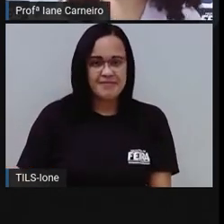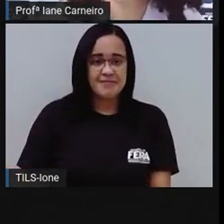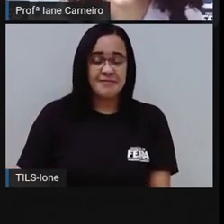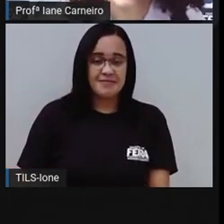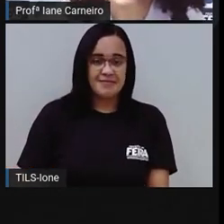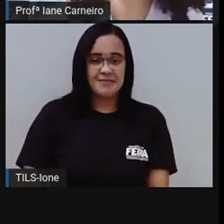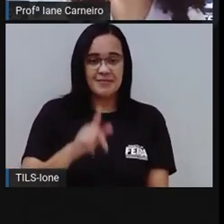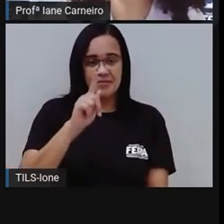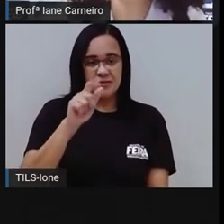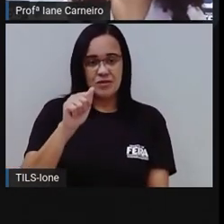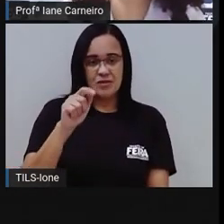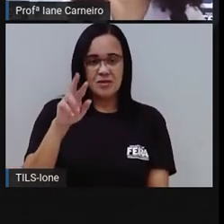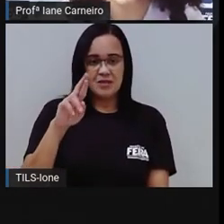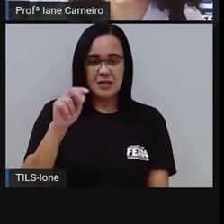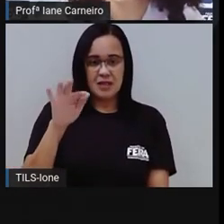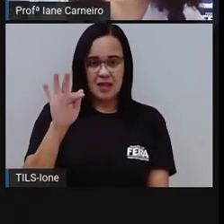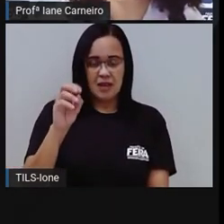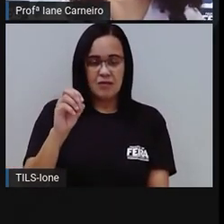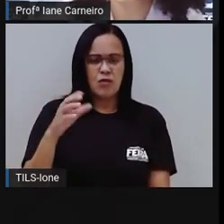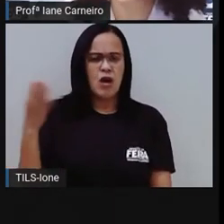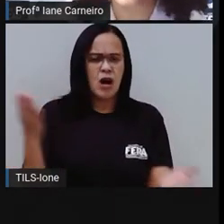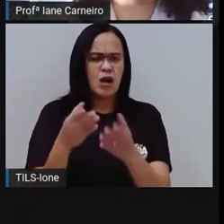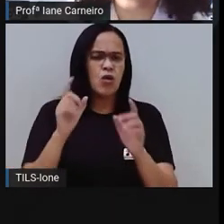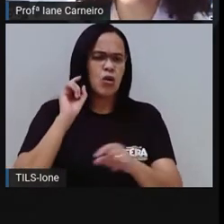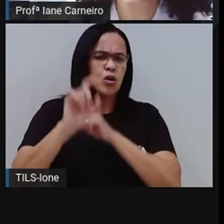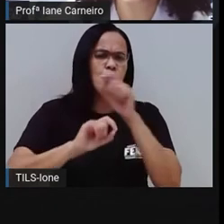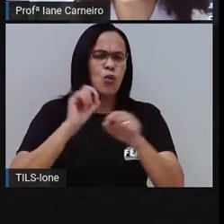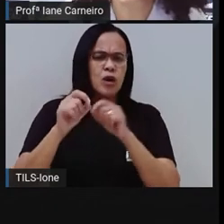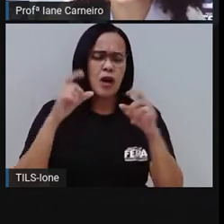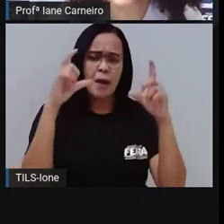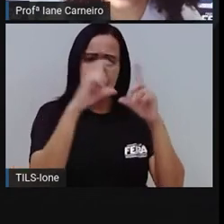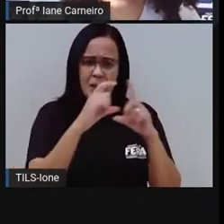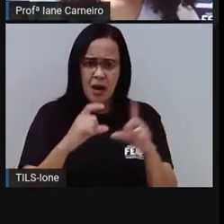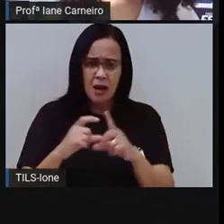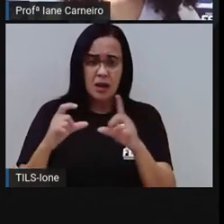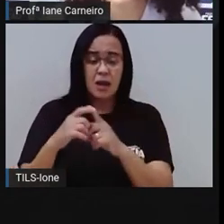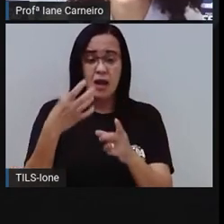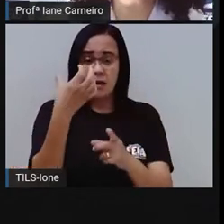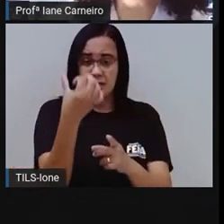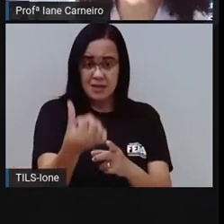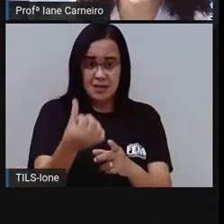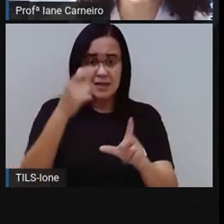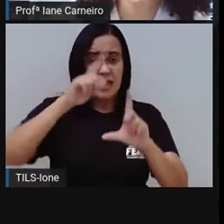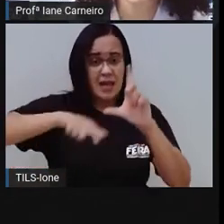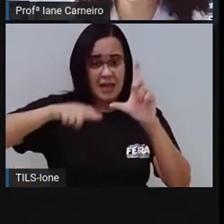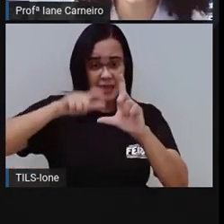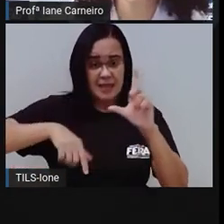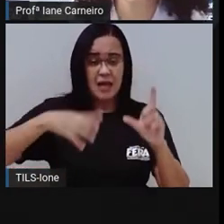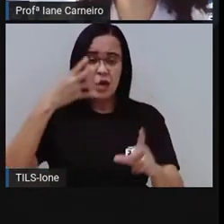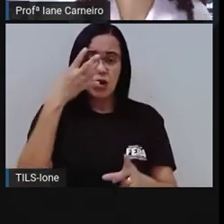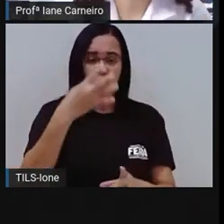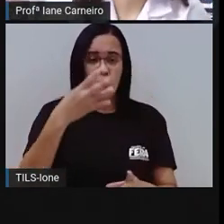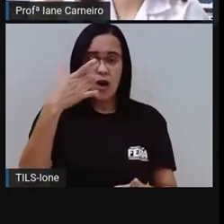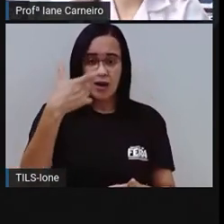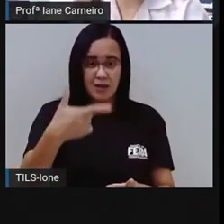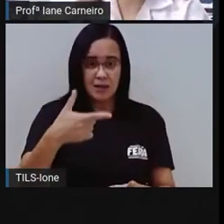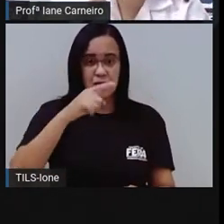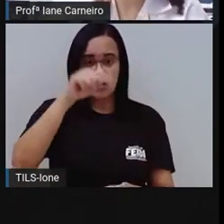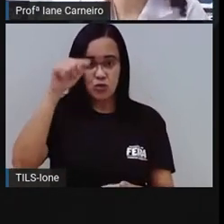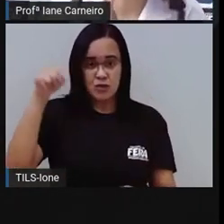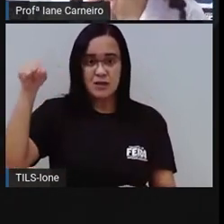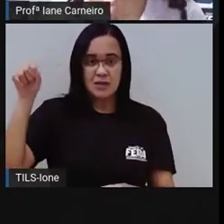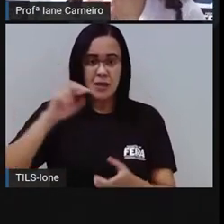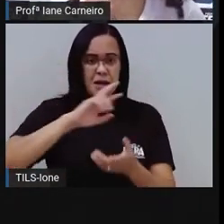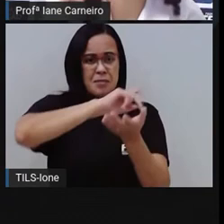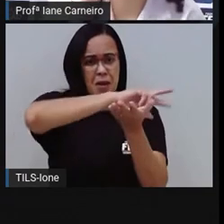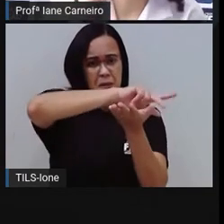Próximo. Adivinha o que é? Uma palavra de seis letras com 42 acentos. Essa eu tô